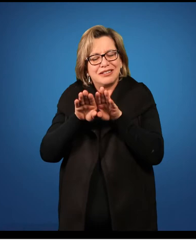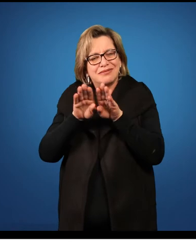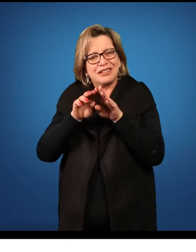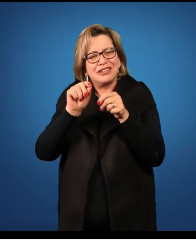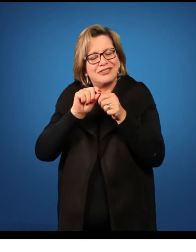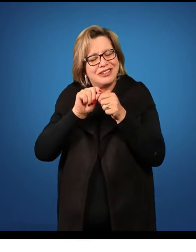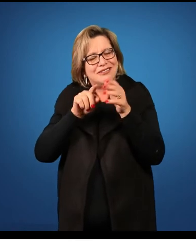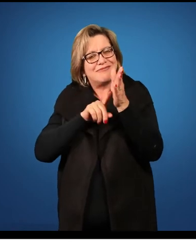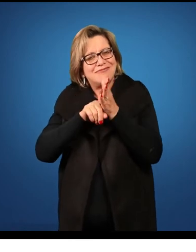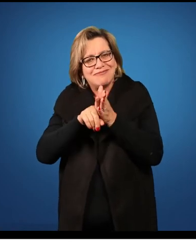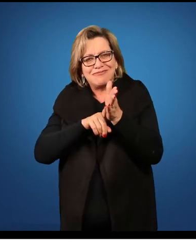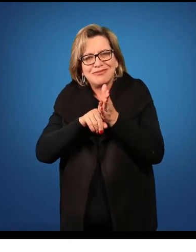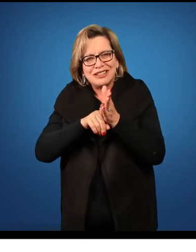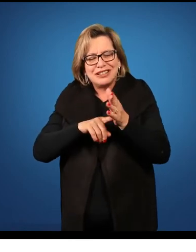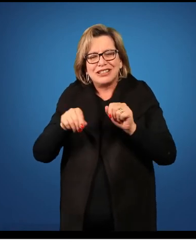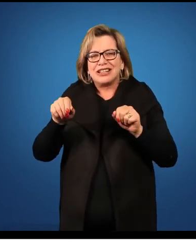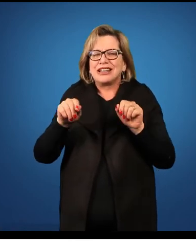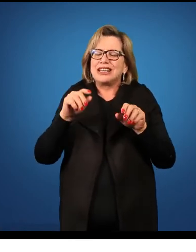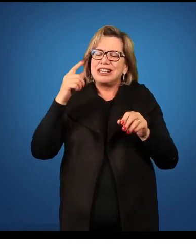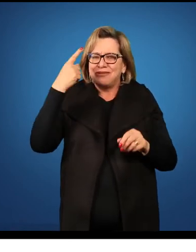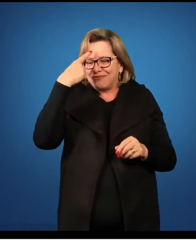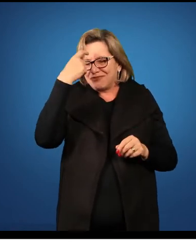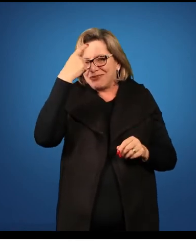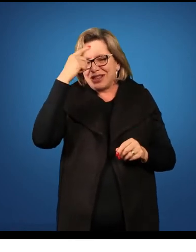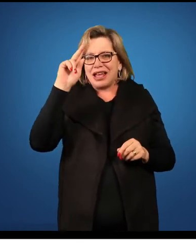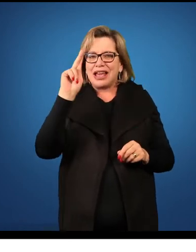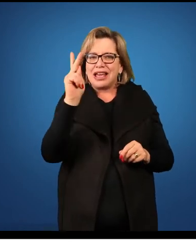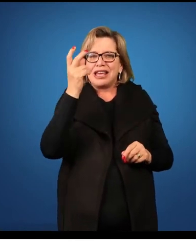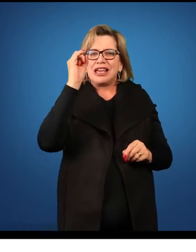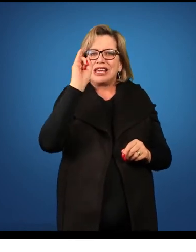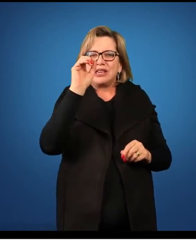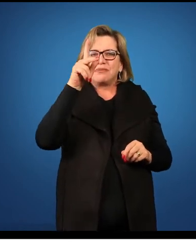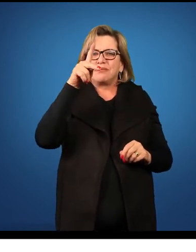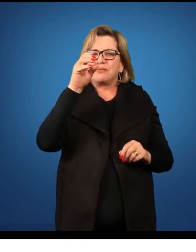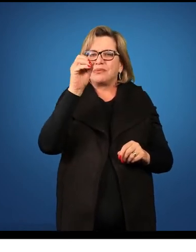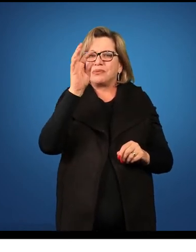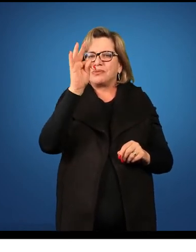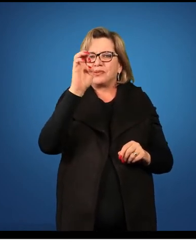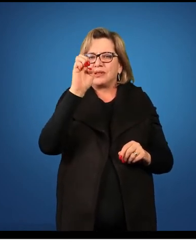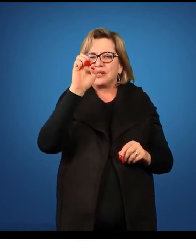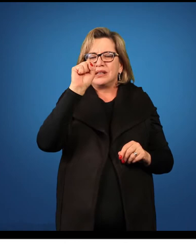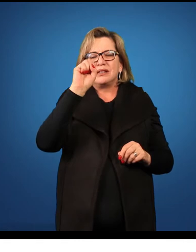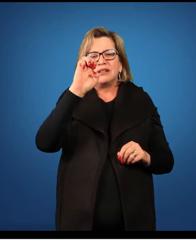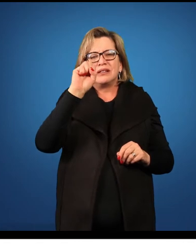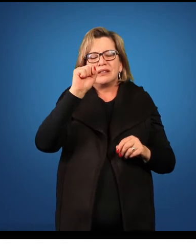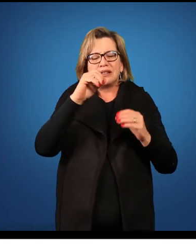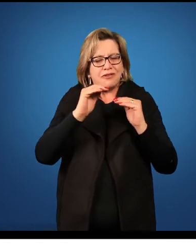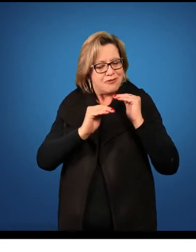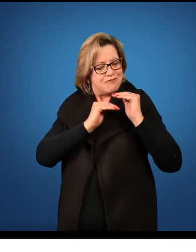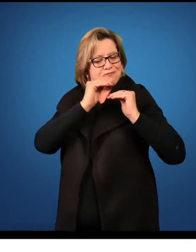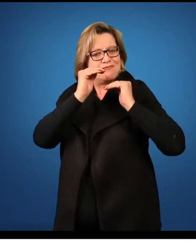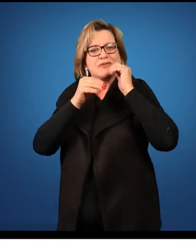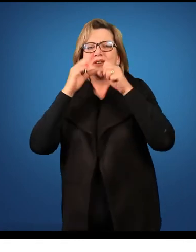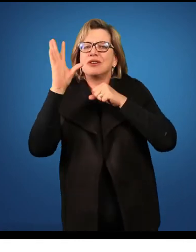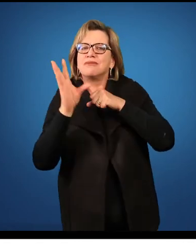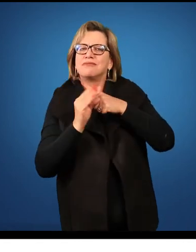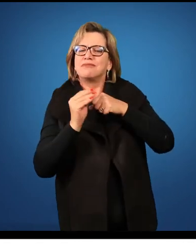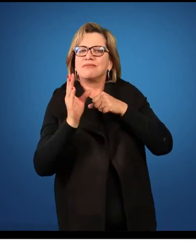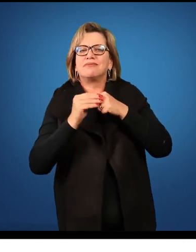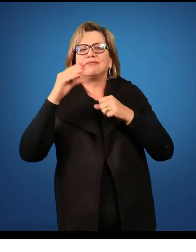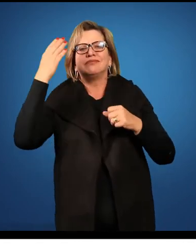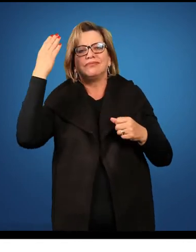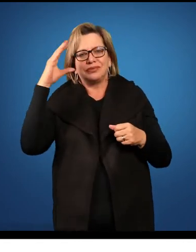questionamentos, vão formular hipóteses e a partir disso eu vou ter o desenvolvimento do conhecimento científico. Eles podem utilizar conceitos